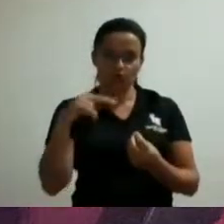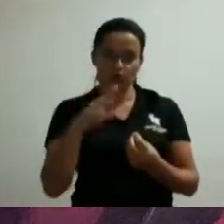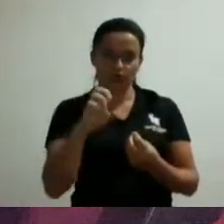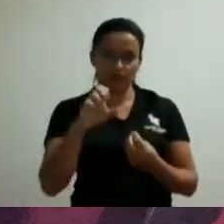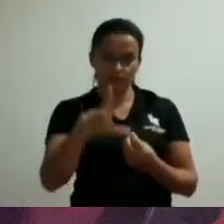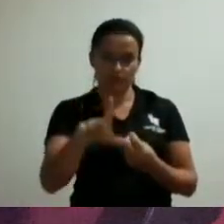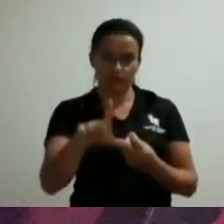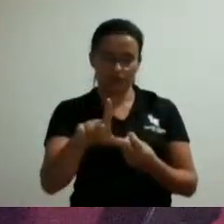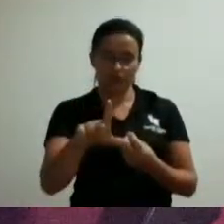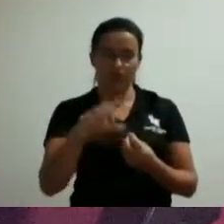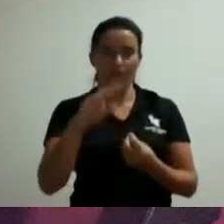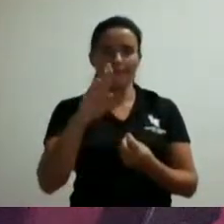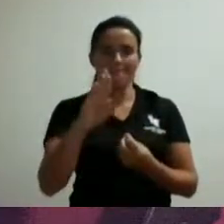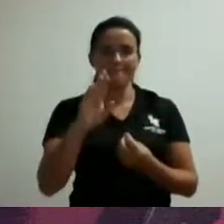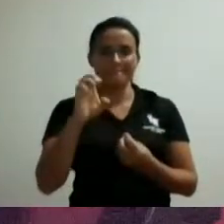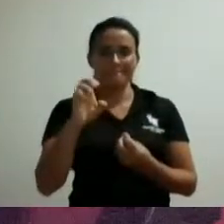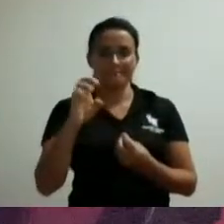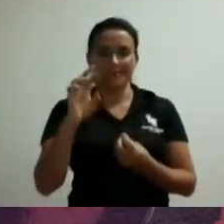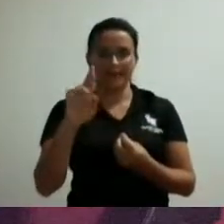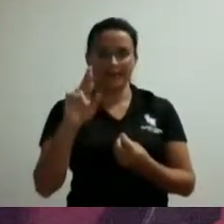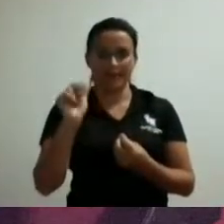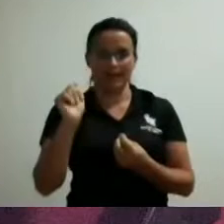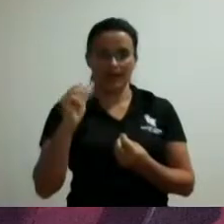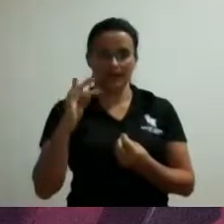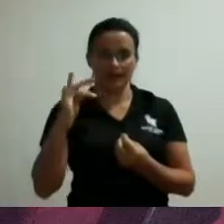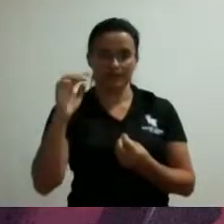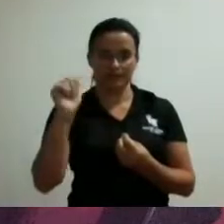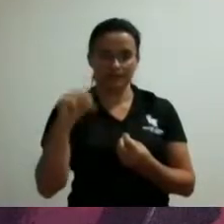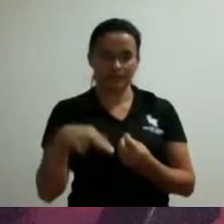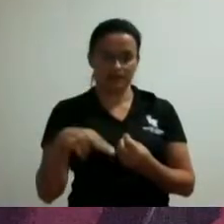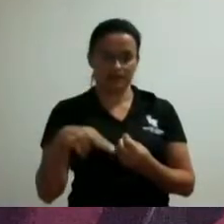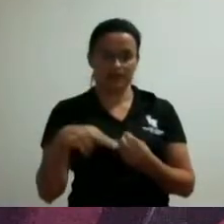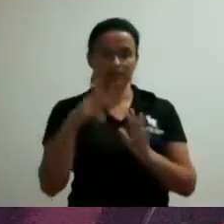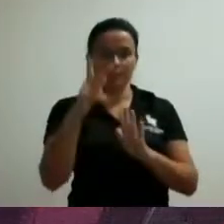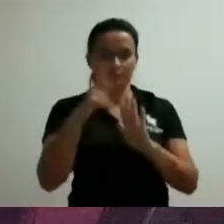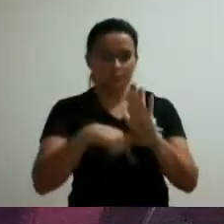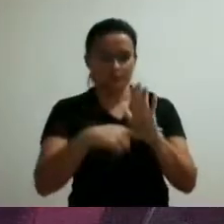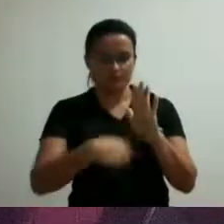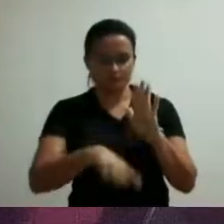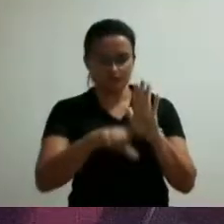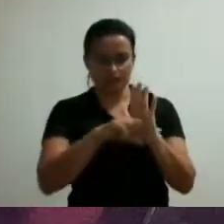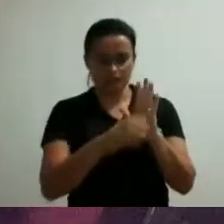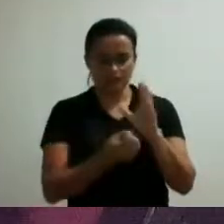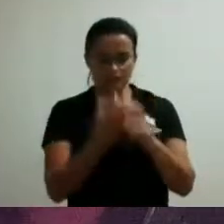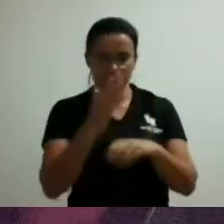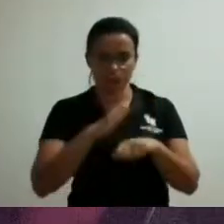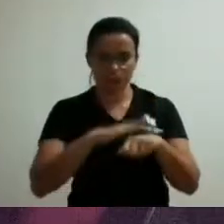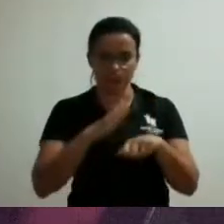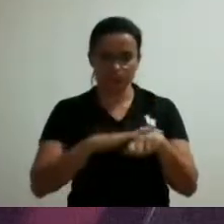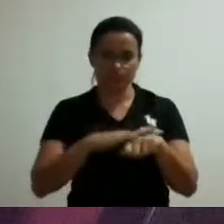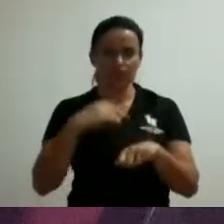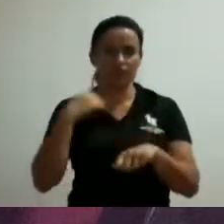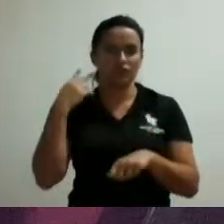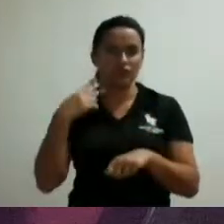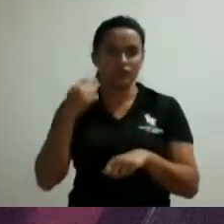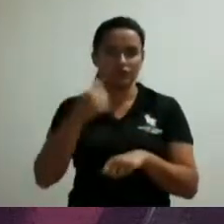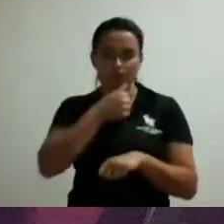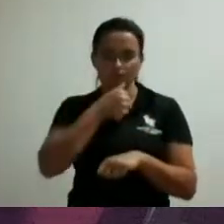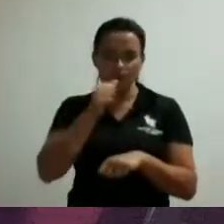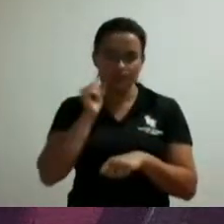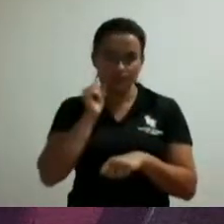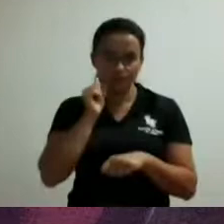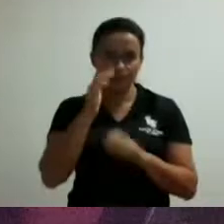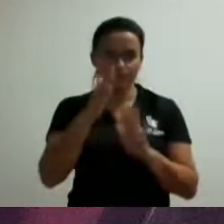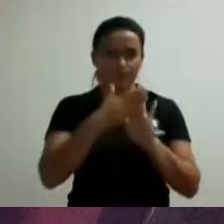magalhães proposição pro red lei 8 6 2021 de autoria vereador sargento melo casal pareceres